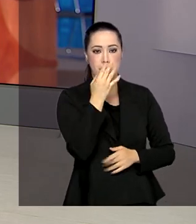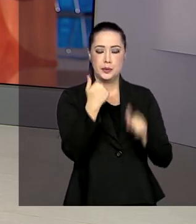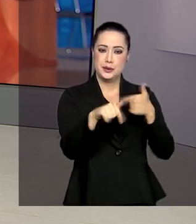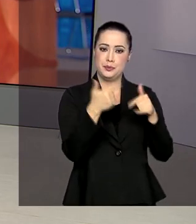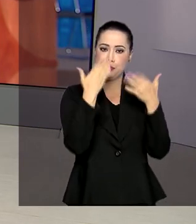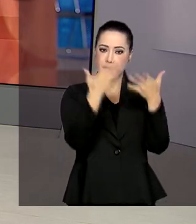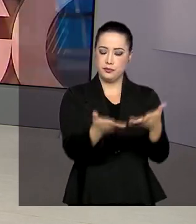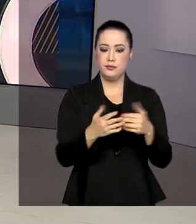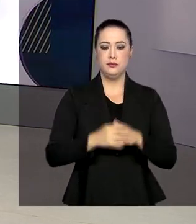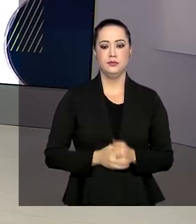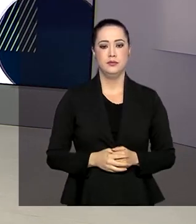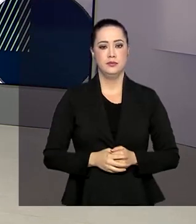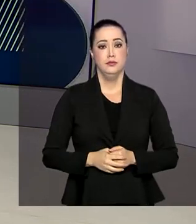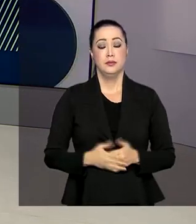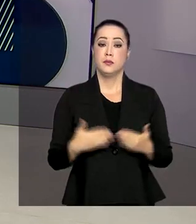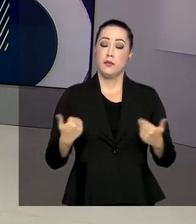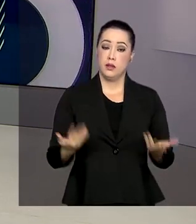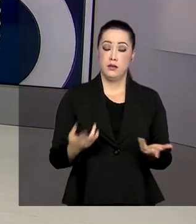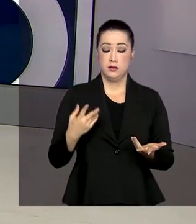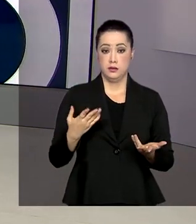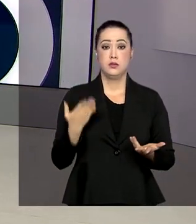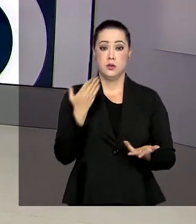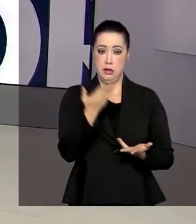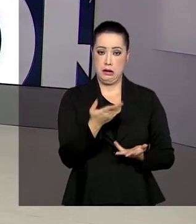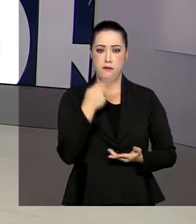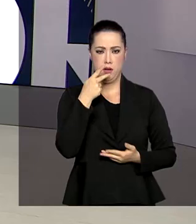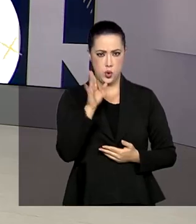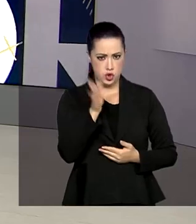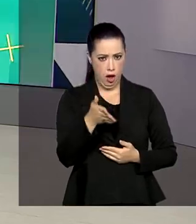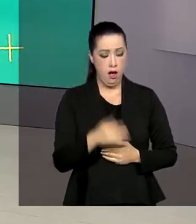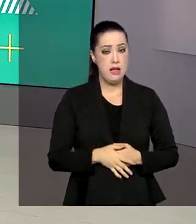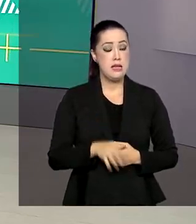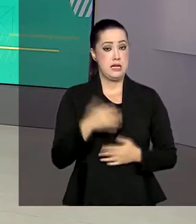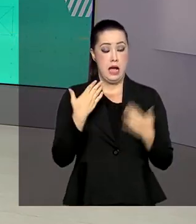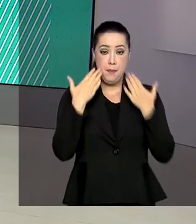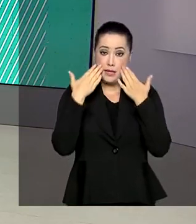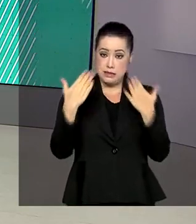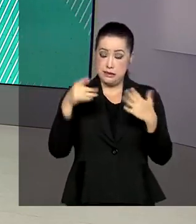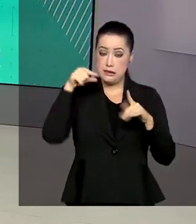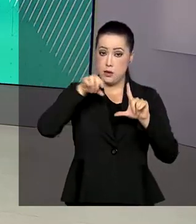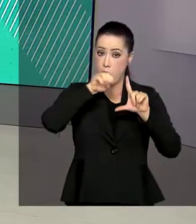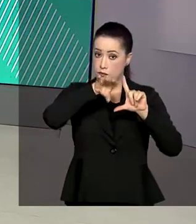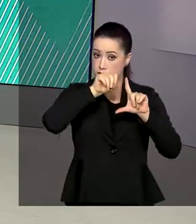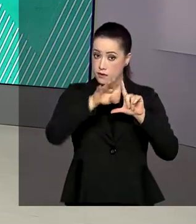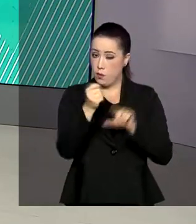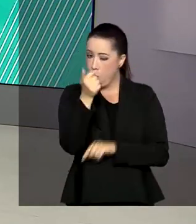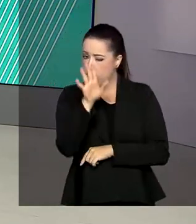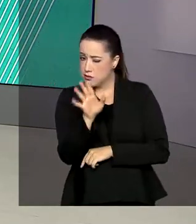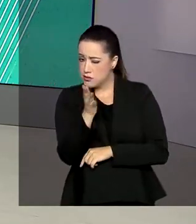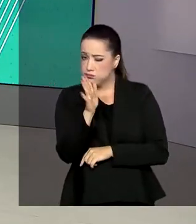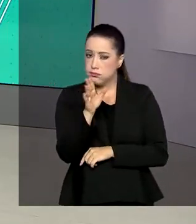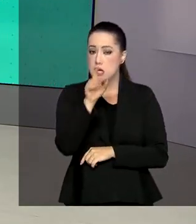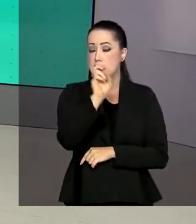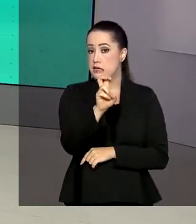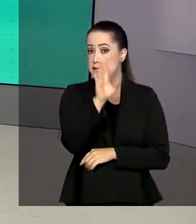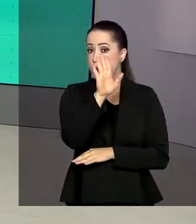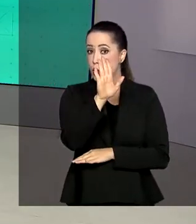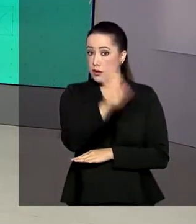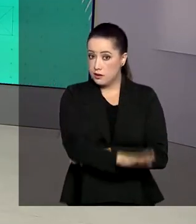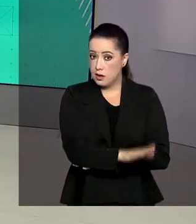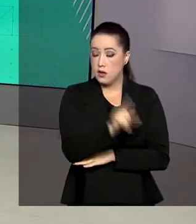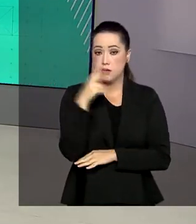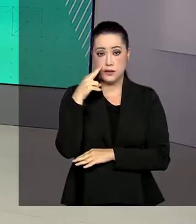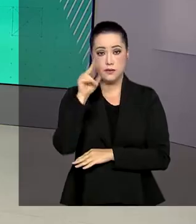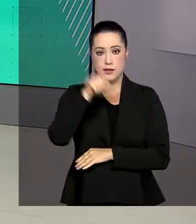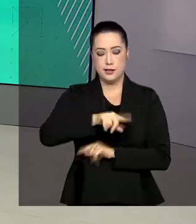para você. E, portanto, como a Mariana falou, a transmissão ao vivo da posse do ministro começa daqui a pouquinho, às 5 da tarde, e você acompanha